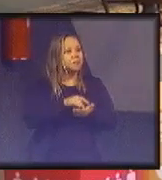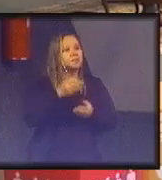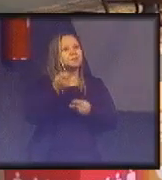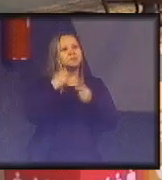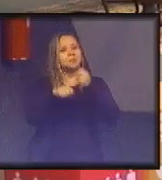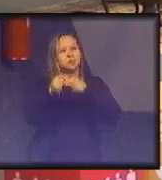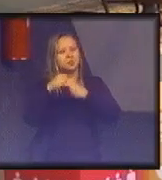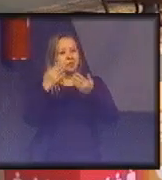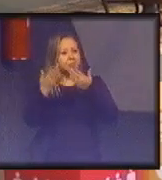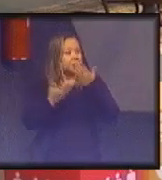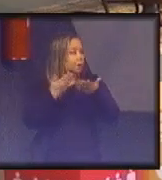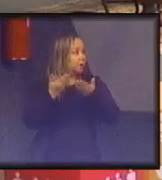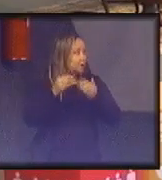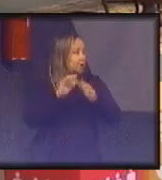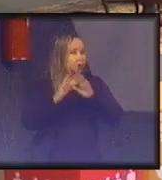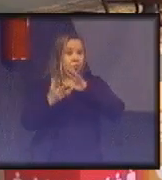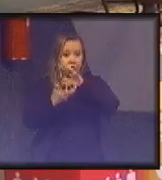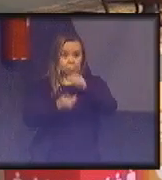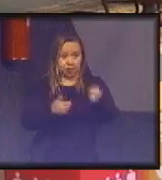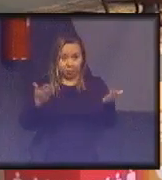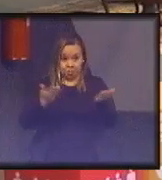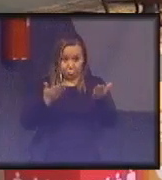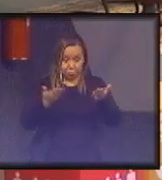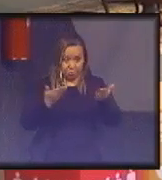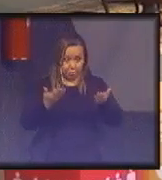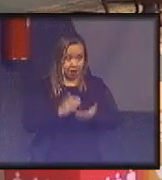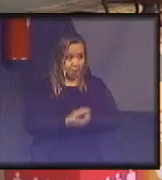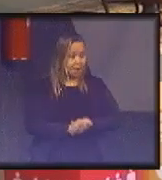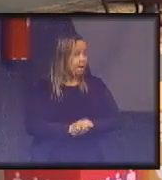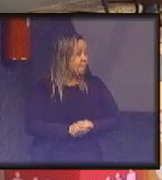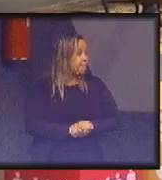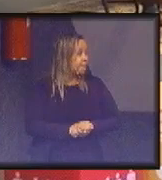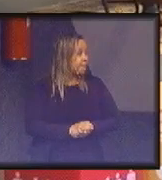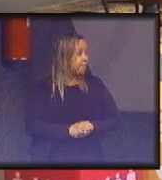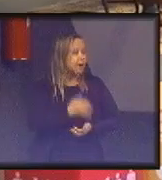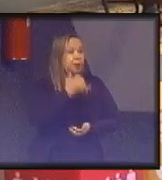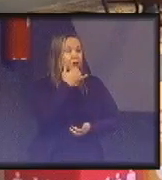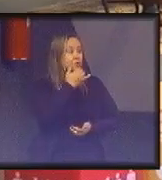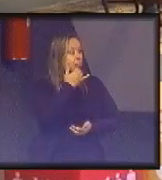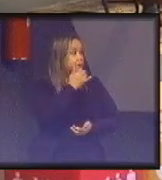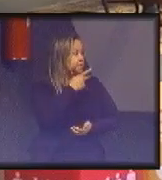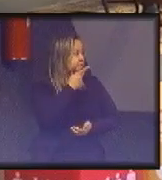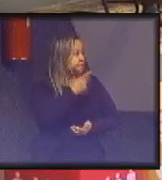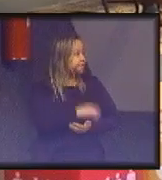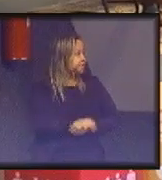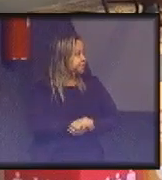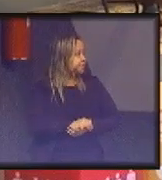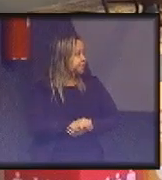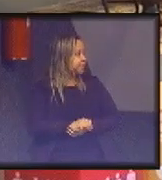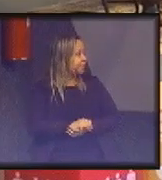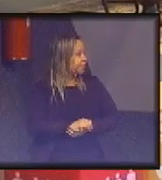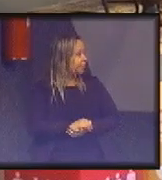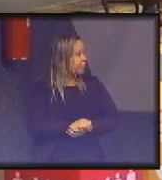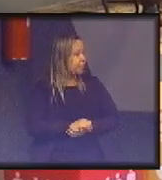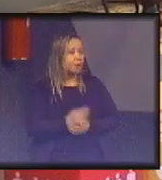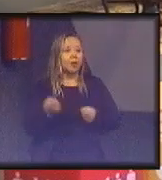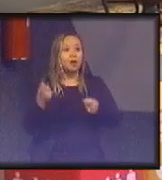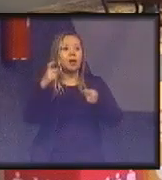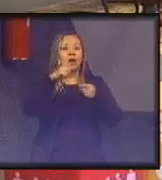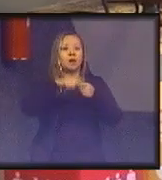de hoje. Ah, Fábio, tem mais uma coisa. Sim? Rish, desculpa. A gente voltar à apresentação?